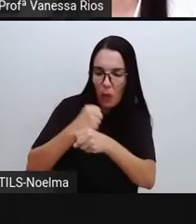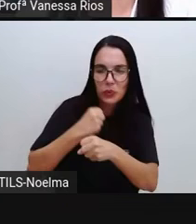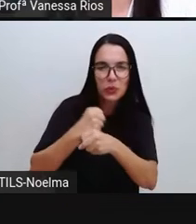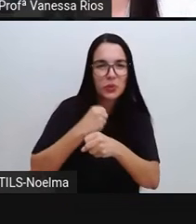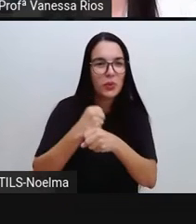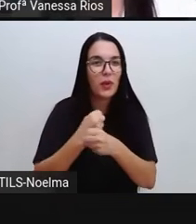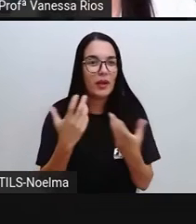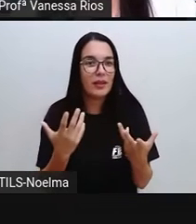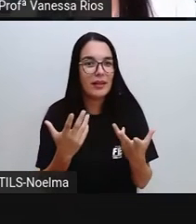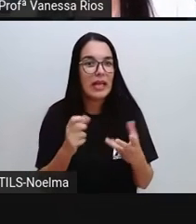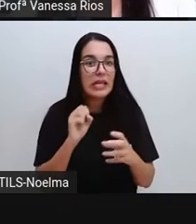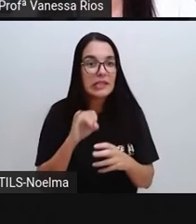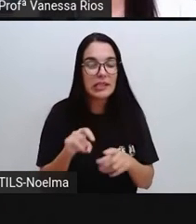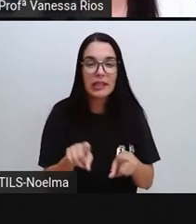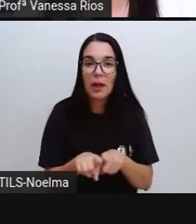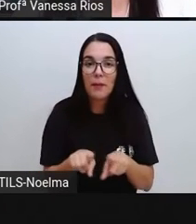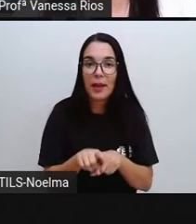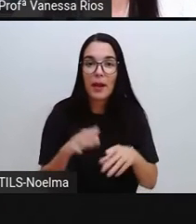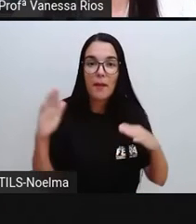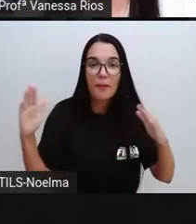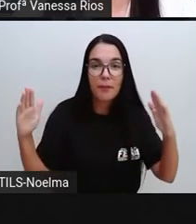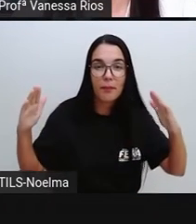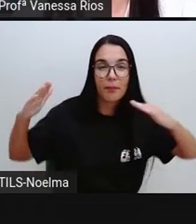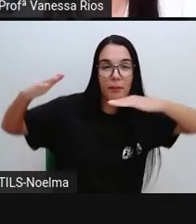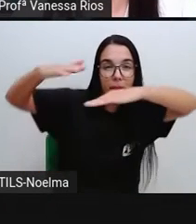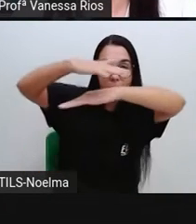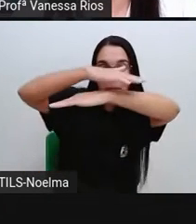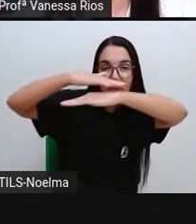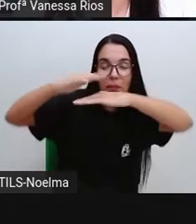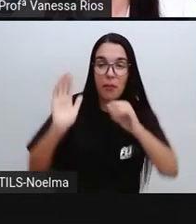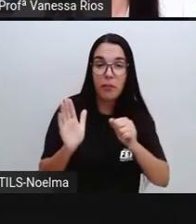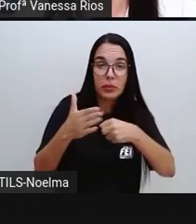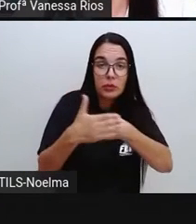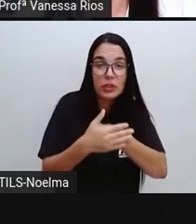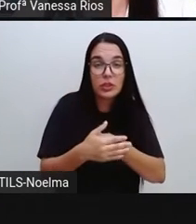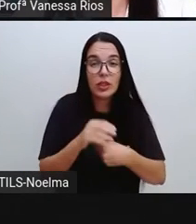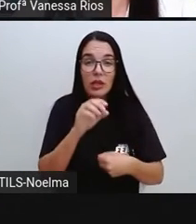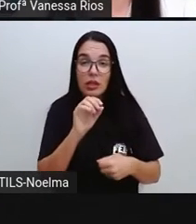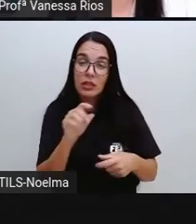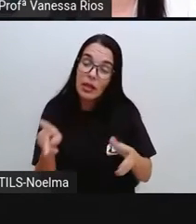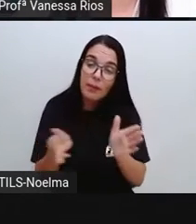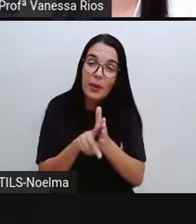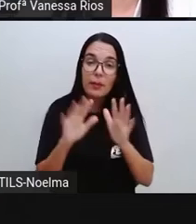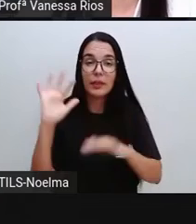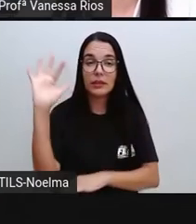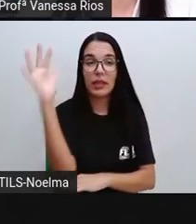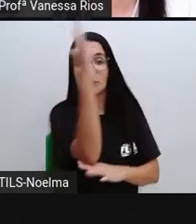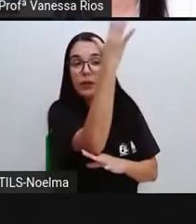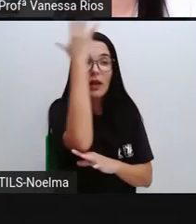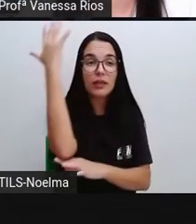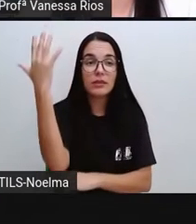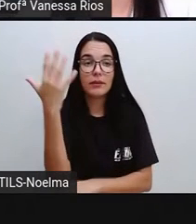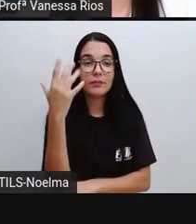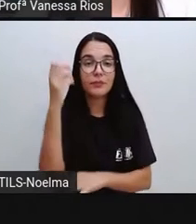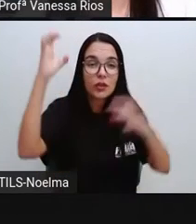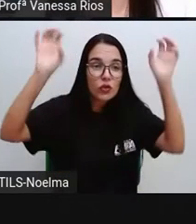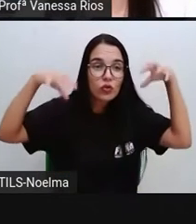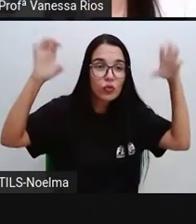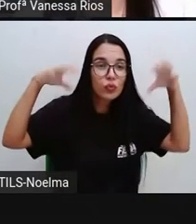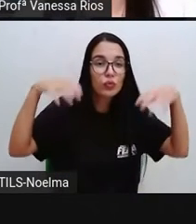chuva, de uma geada, e favorecer a melhoria da qualidade de vida das pessoas e de todas,